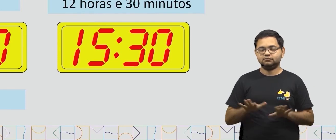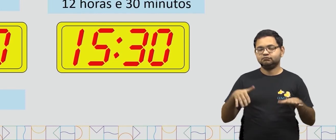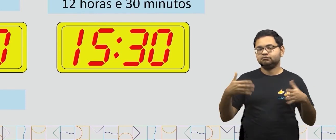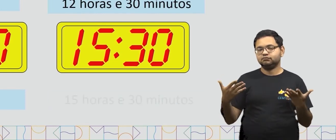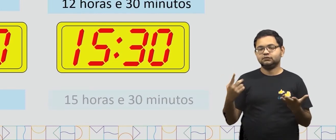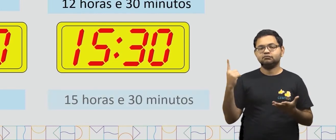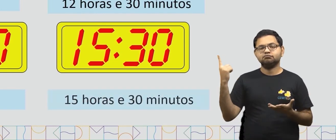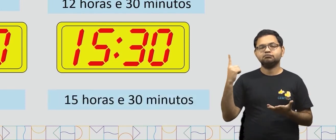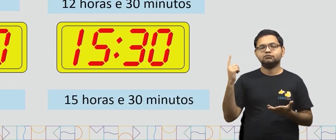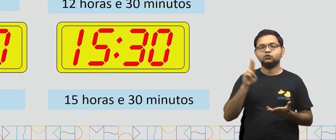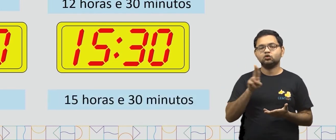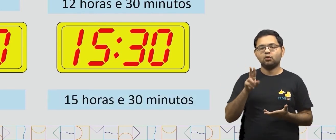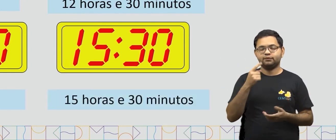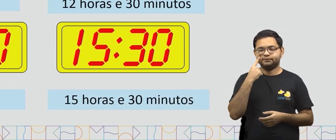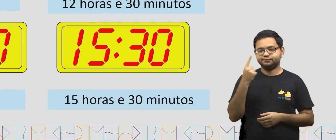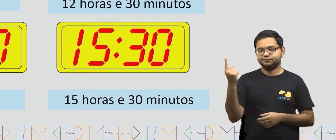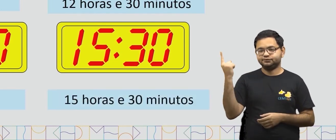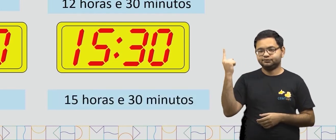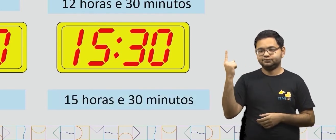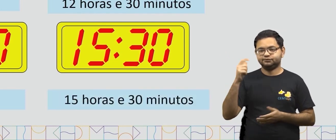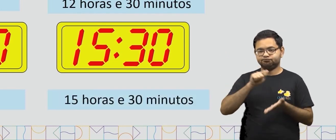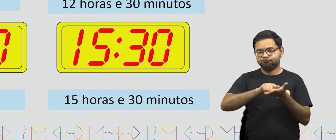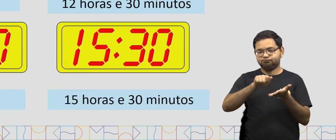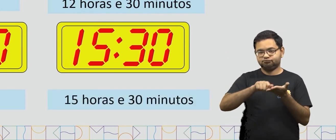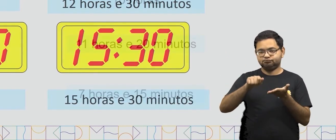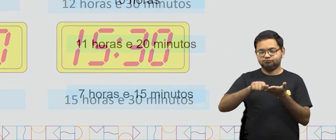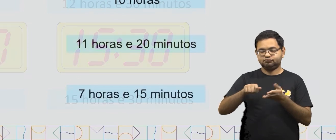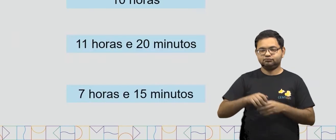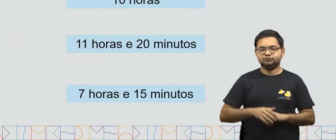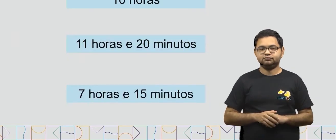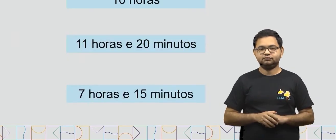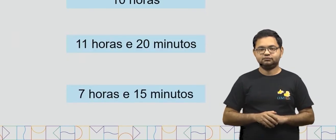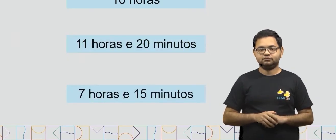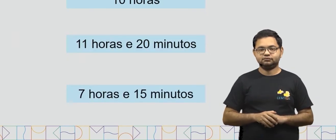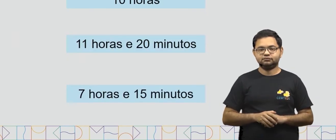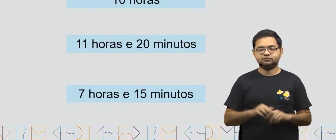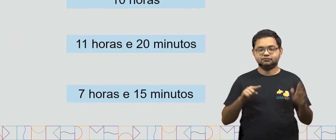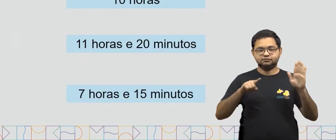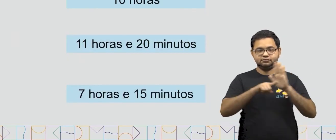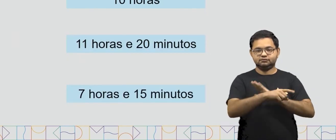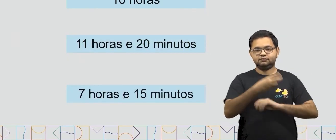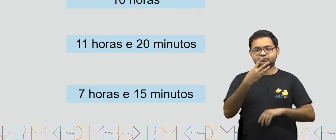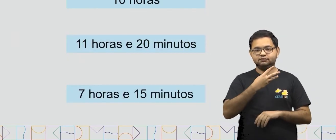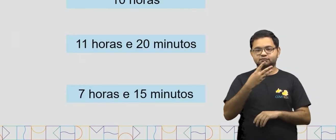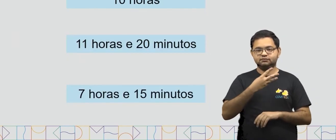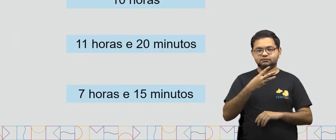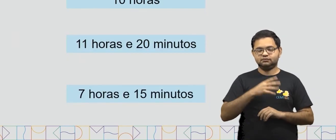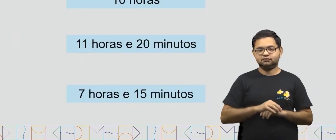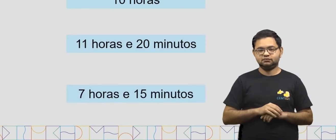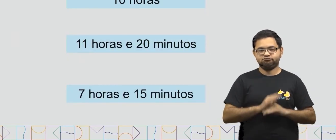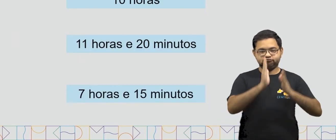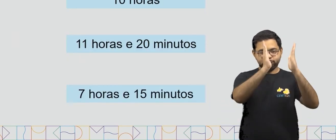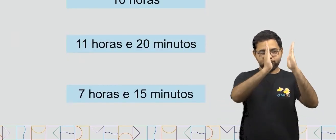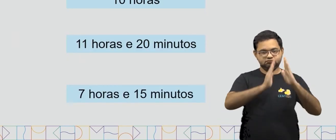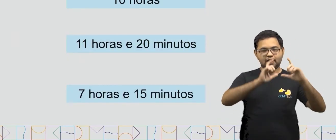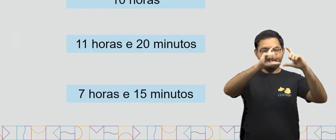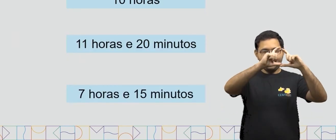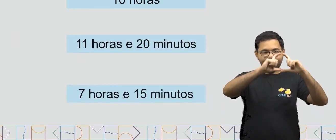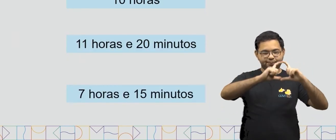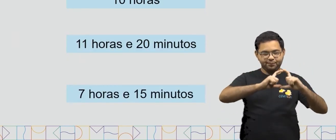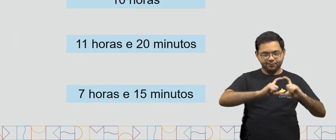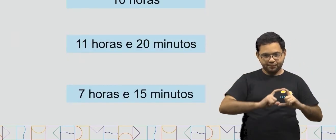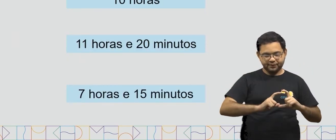marcando 15 horas e 30 minutos. Atividade número 3. Ligue cada relógio